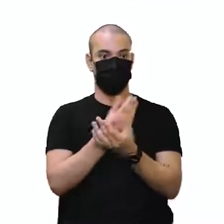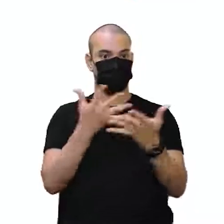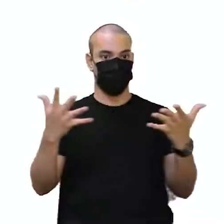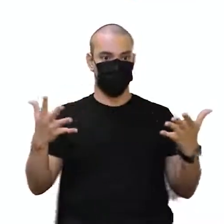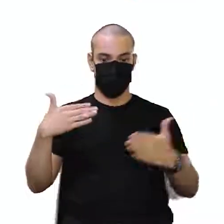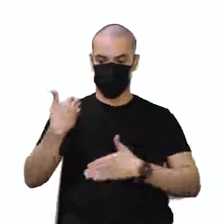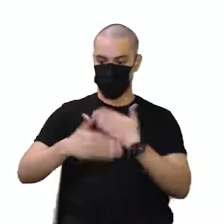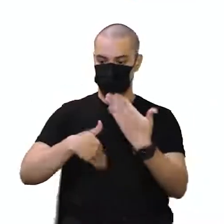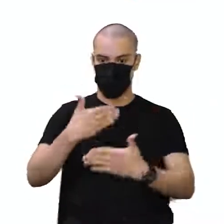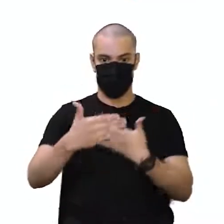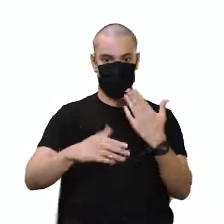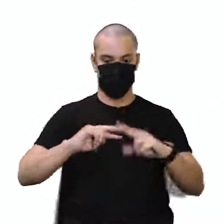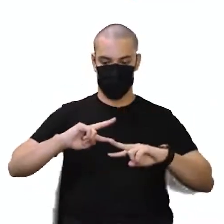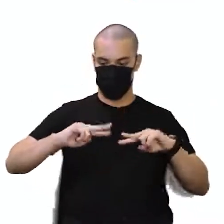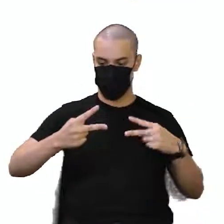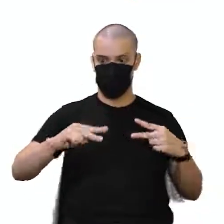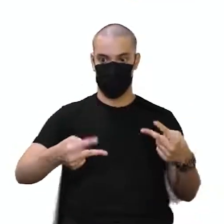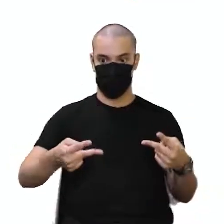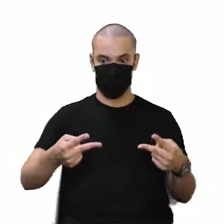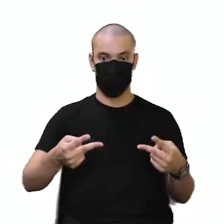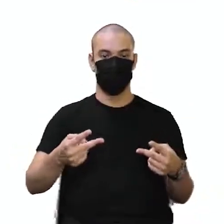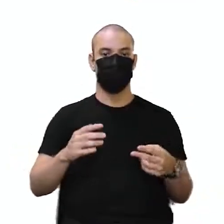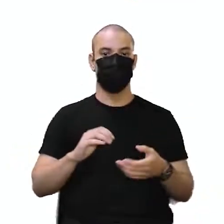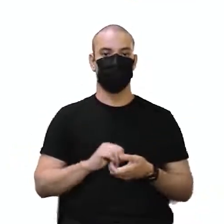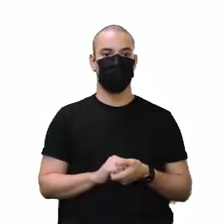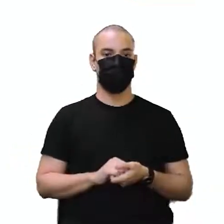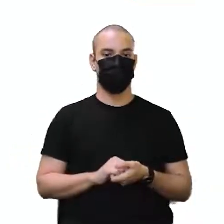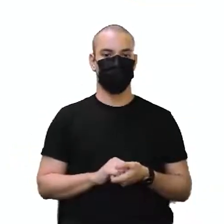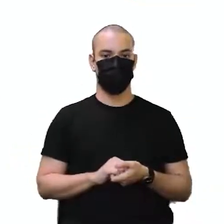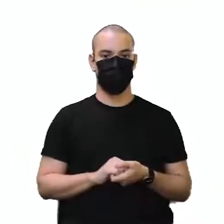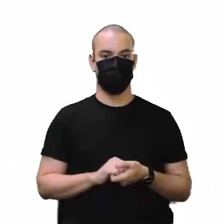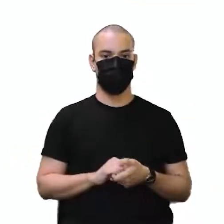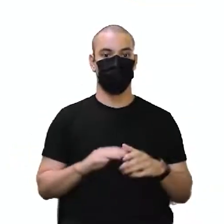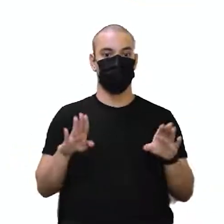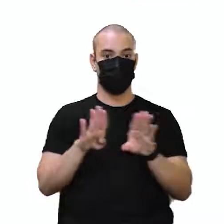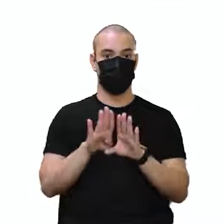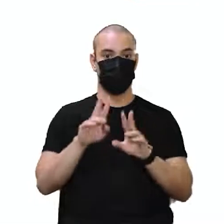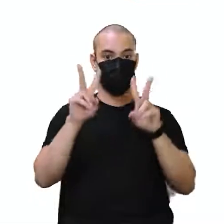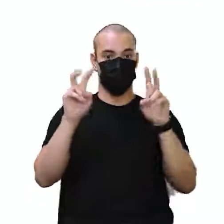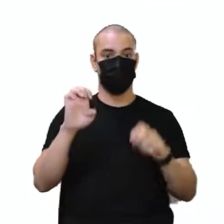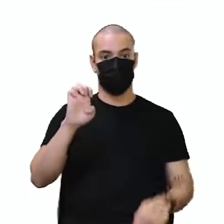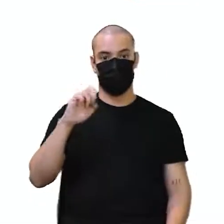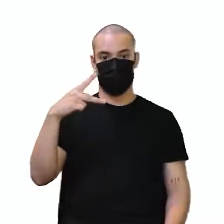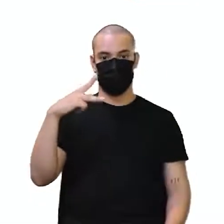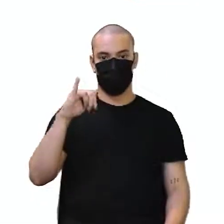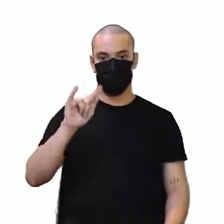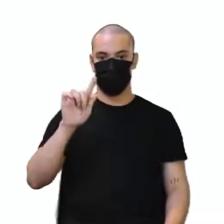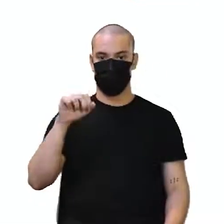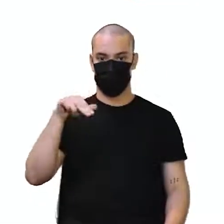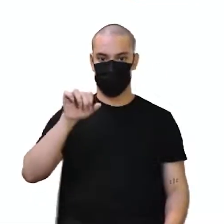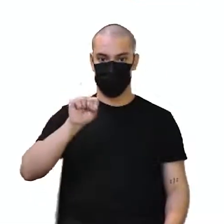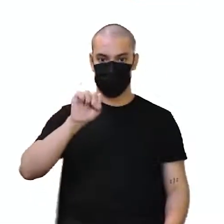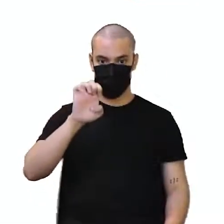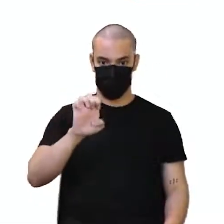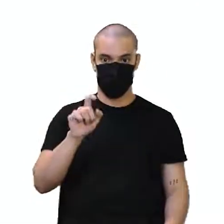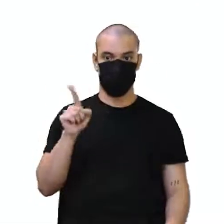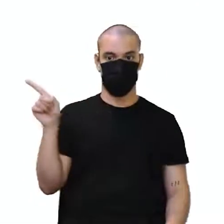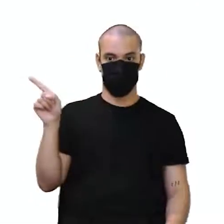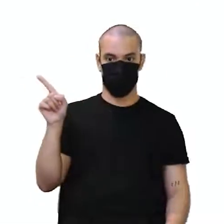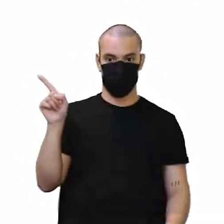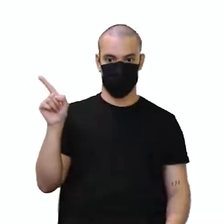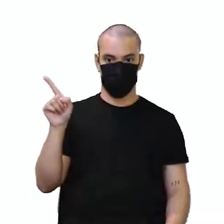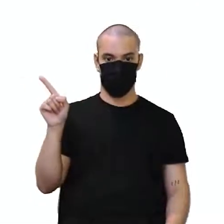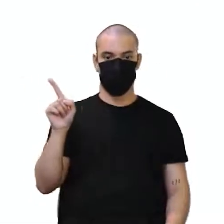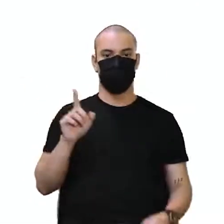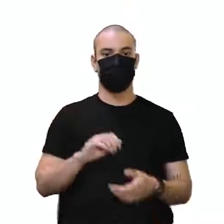descendentes, tá bom? Na questão da epigênese, aí a gente lembra que antes, pode escrever aí, professor, abaixo